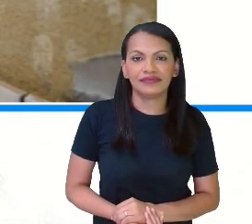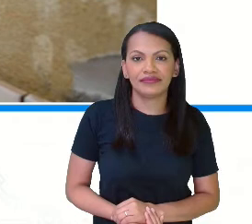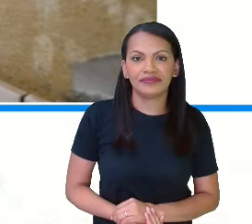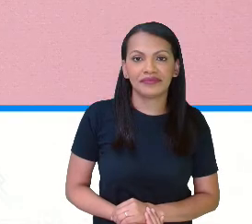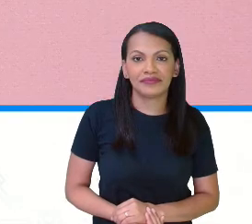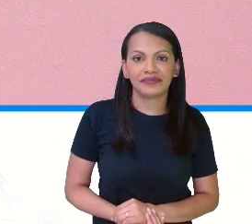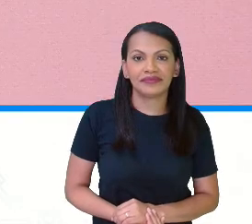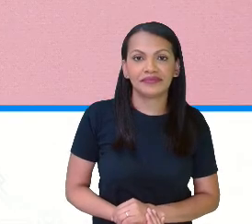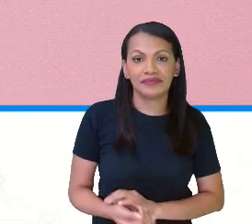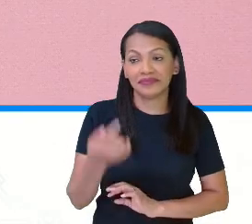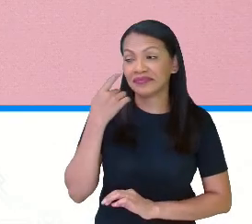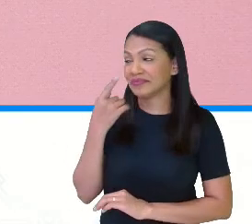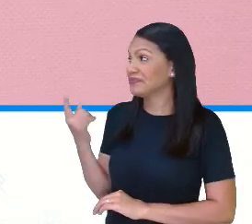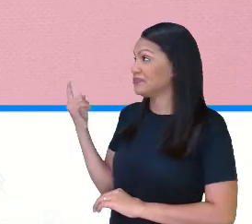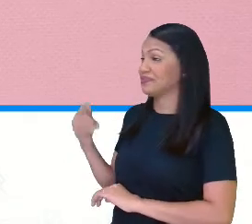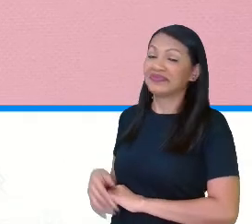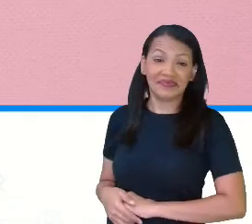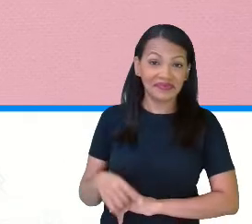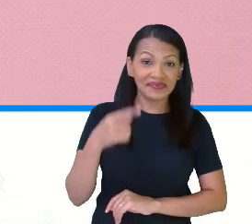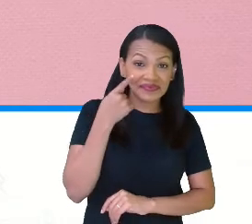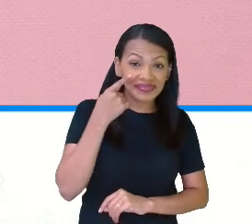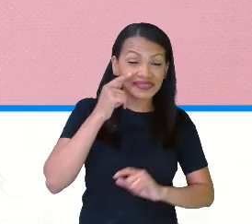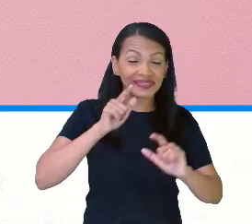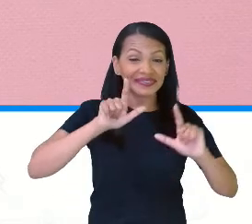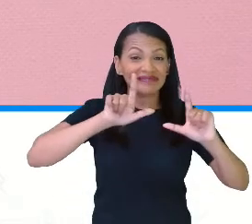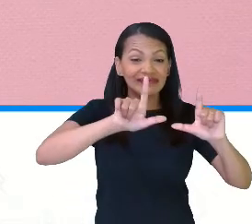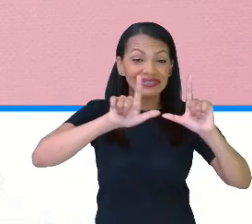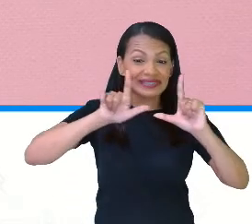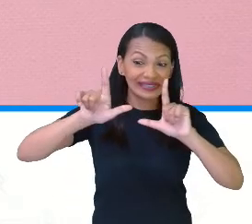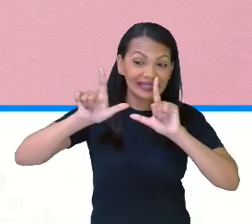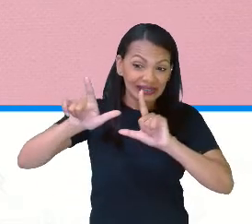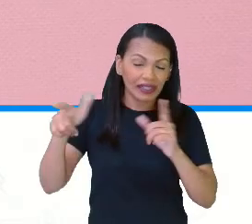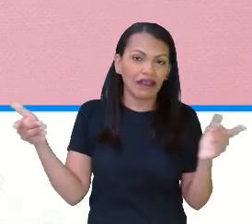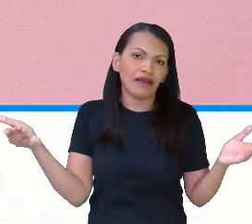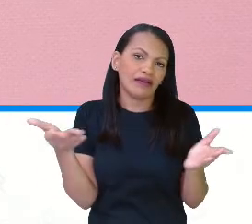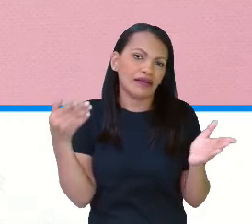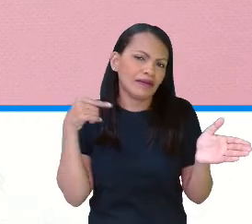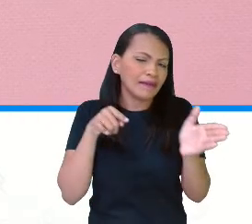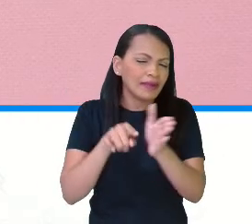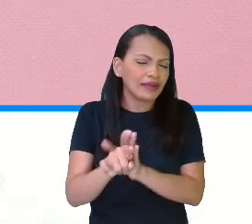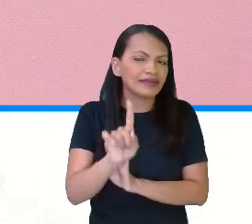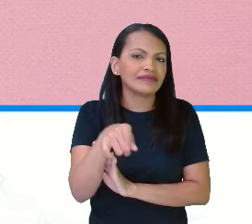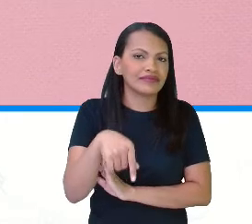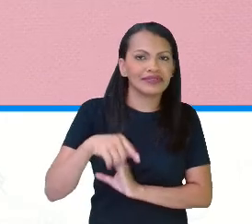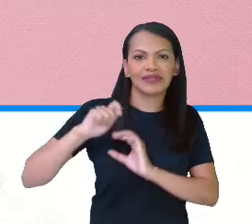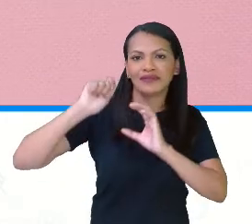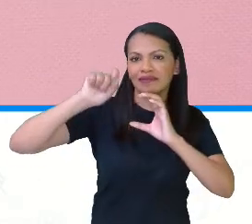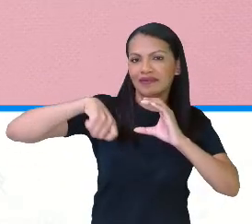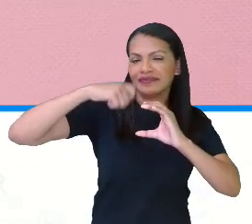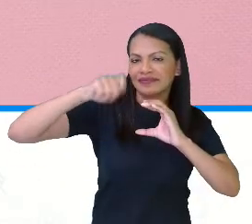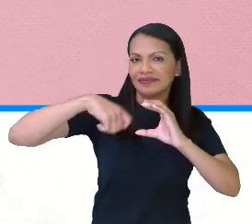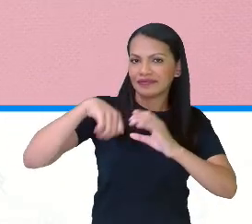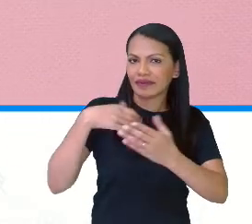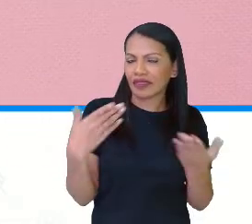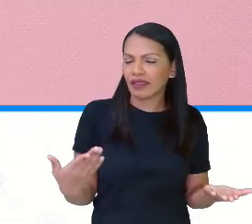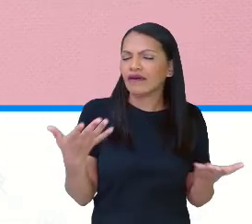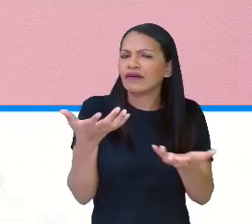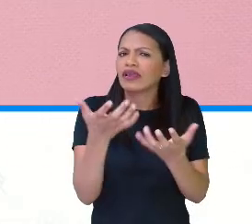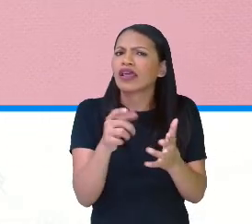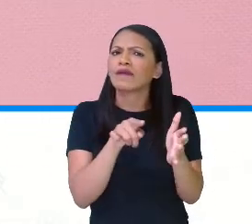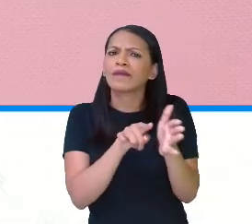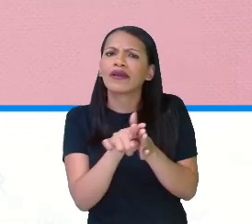Olha que cuidado! Vamos embora! E agora tem uma perguntinha, depois que vocês viram aí, aí eu quero